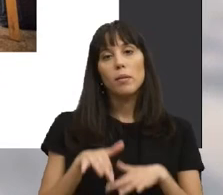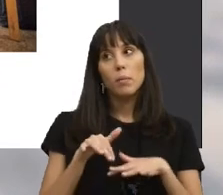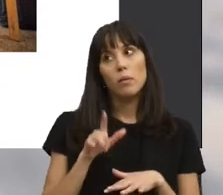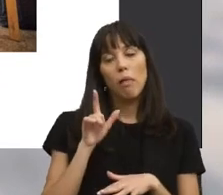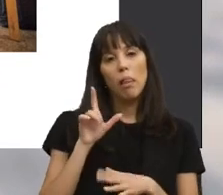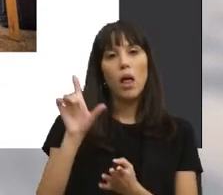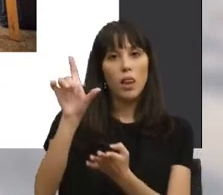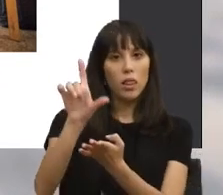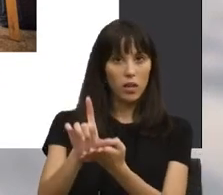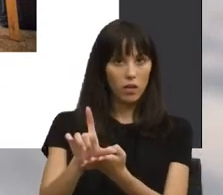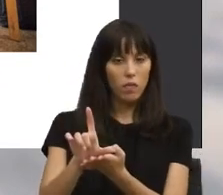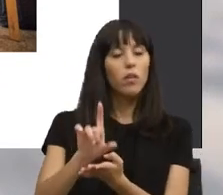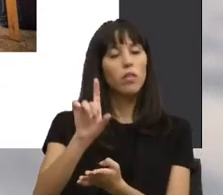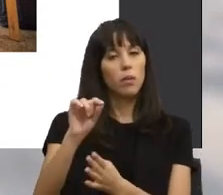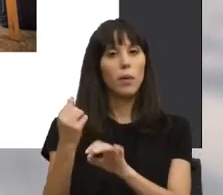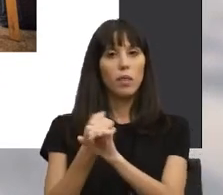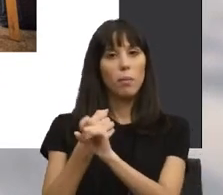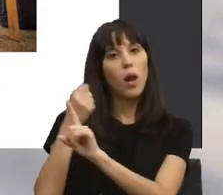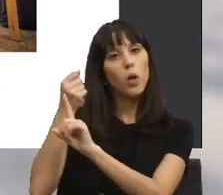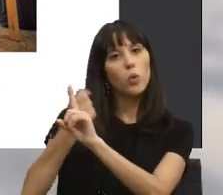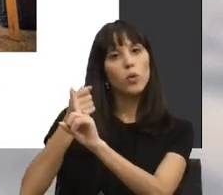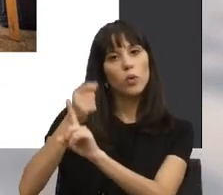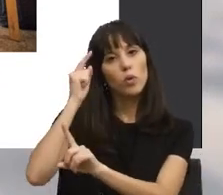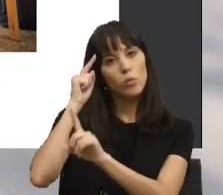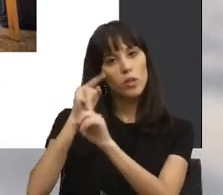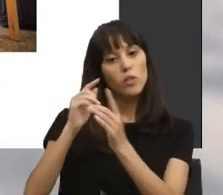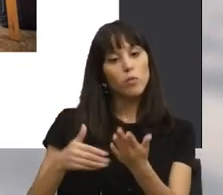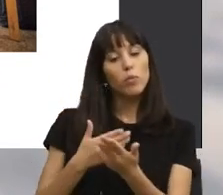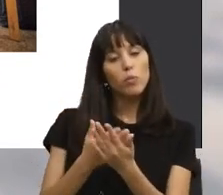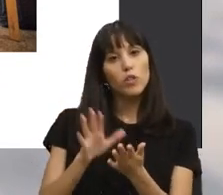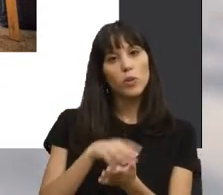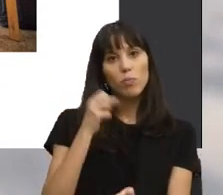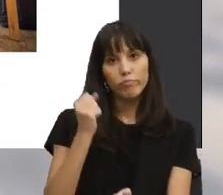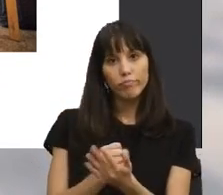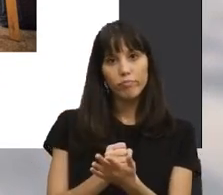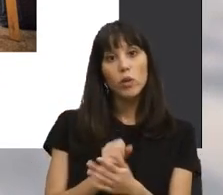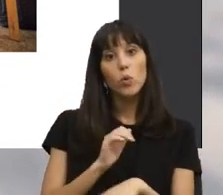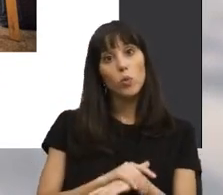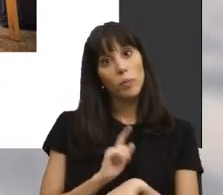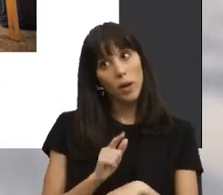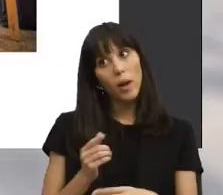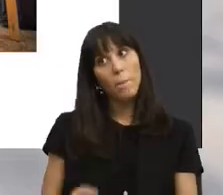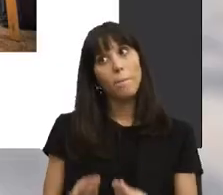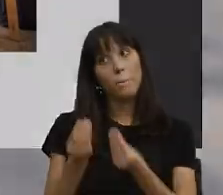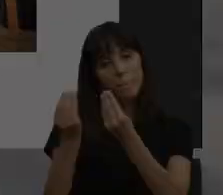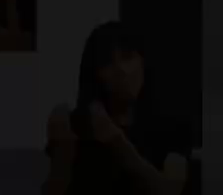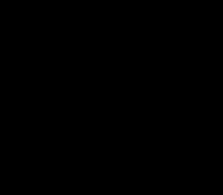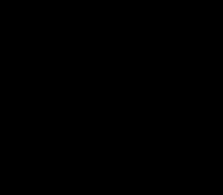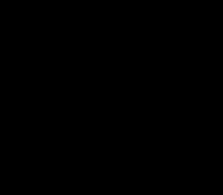está também a trabalhar para a concretização desta proposta e, por isso, foi apresentada uma proposta de resolução nesse sentido. LIVRE LIVRE.